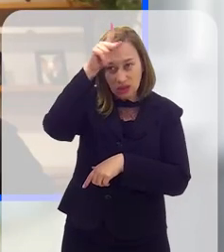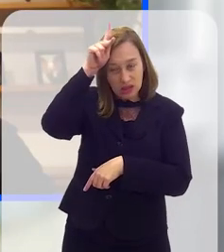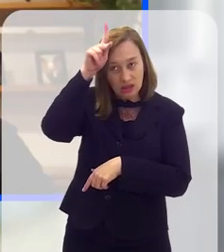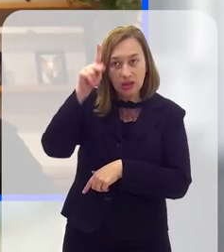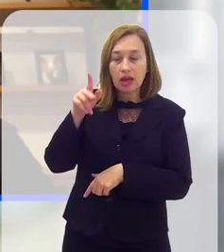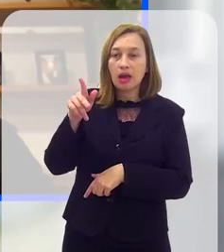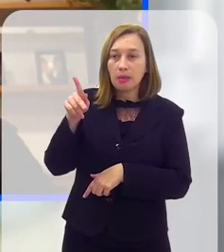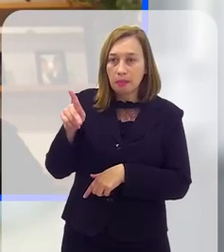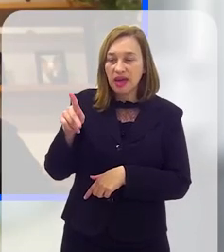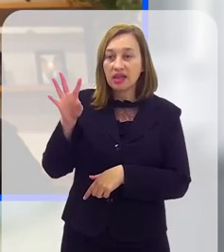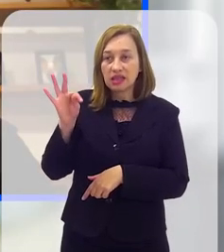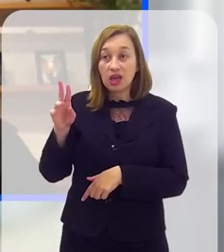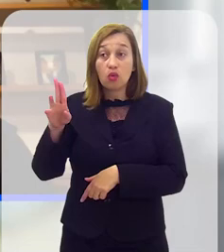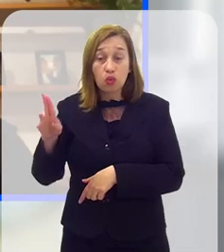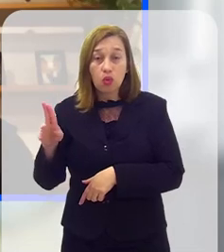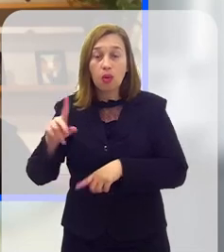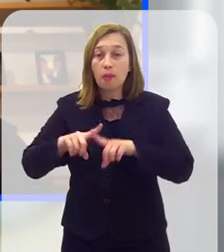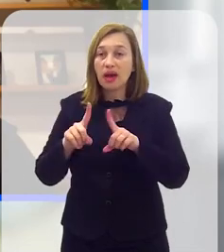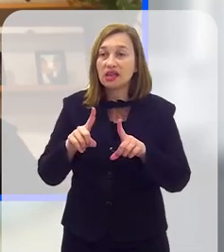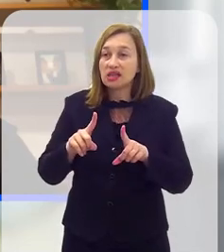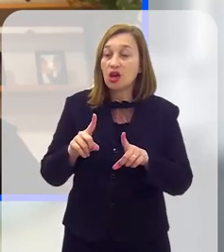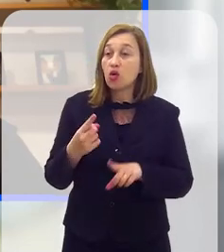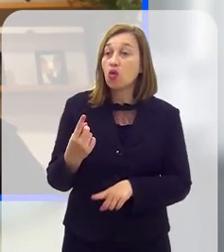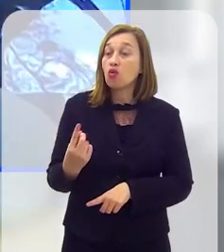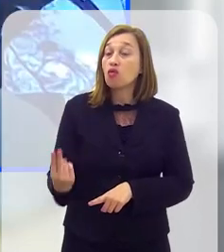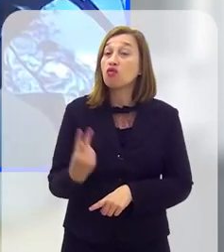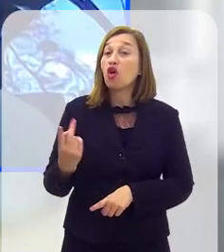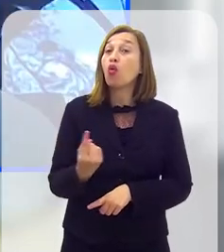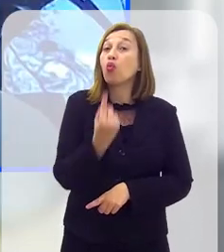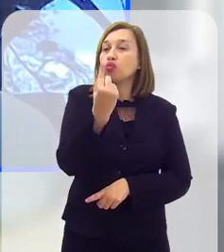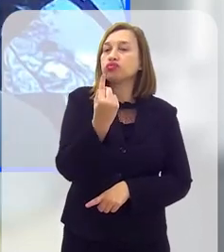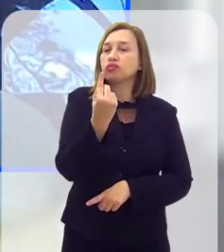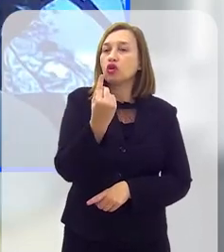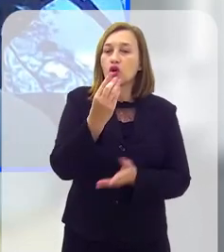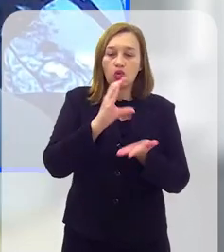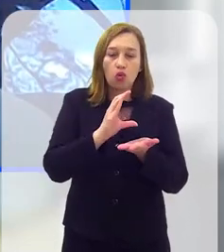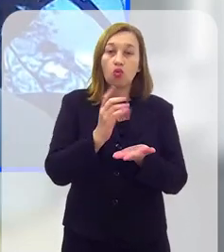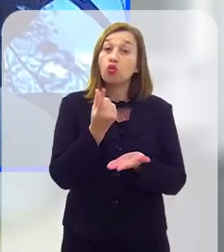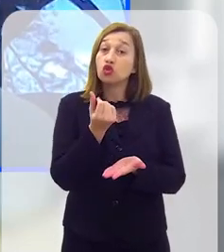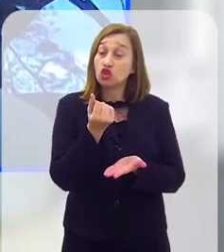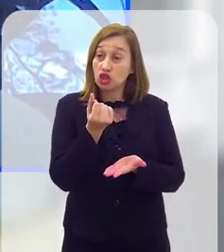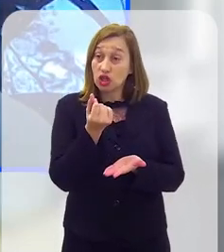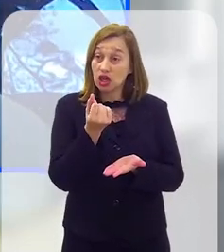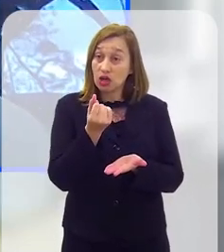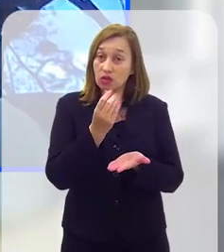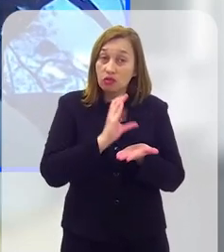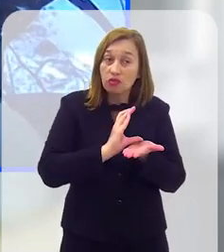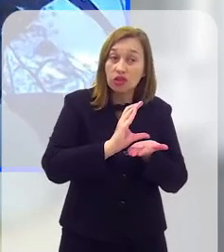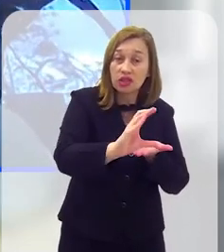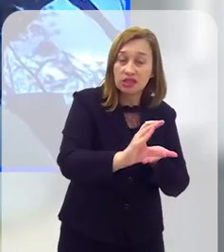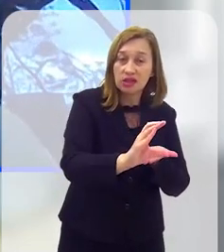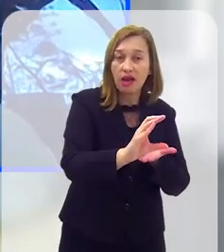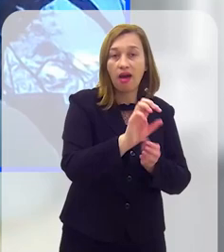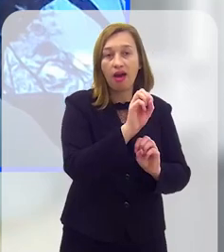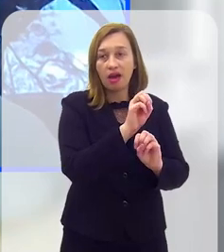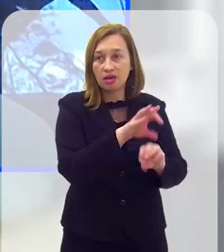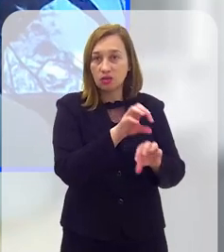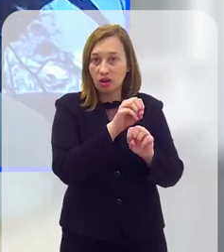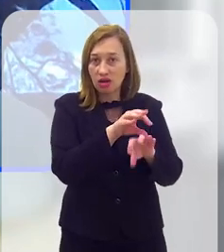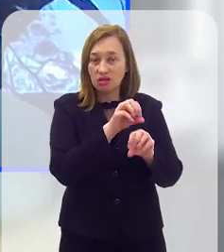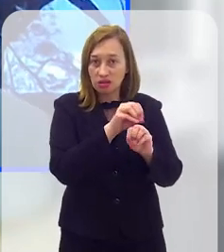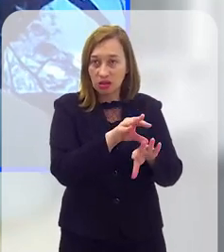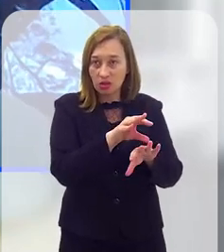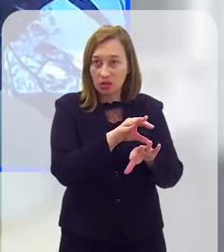município, em teoria, seria o IPTU. Mas é um caixa único. Então, o mesmo dinheiro que serve para financiar a